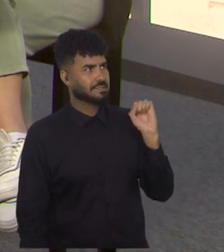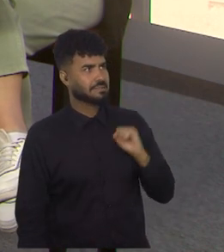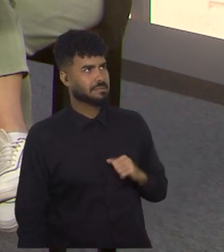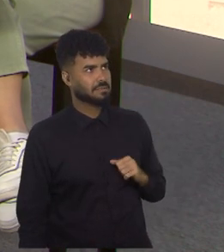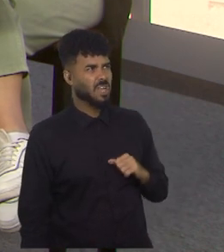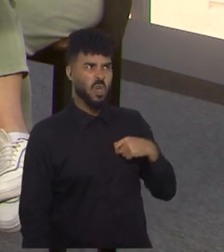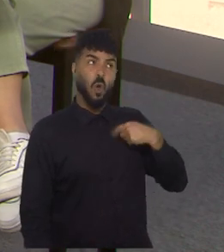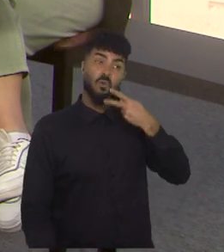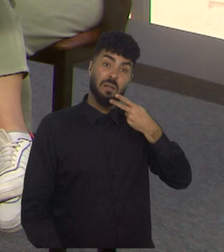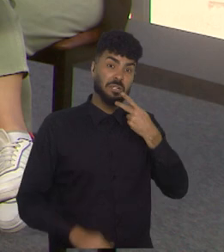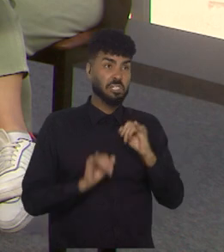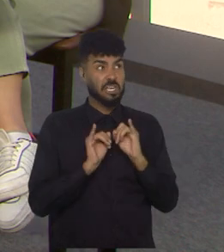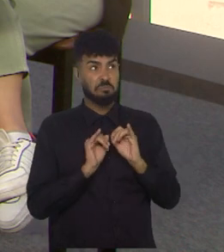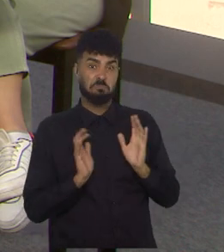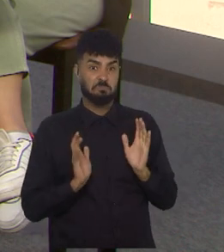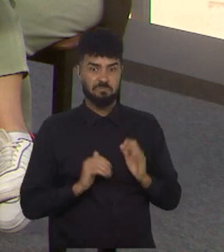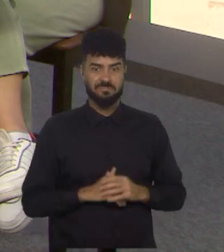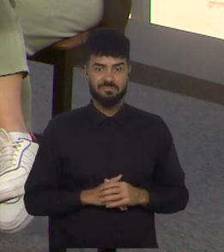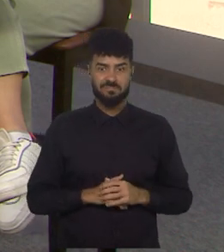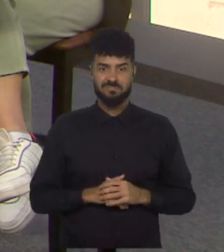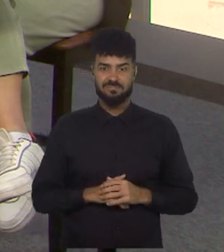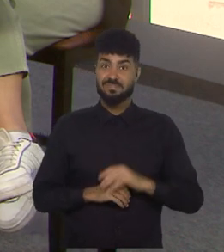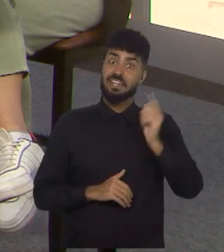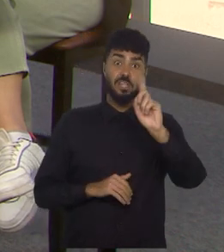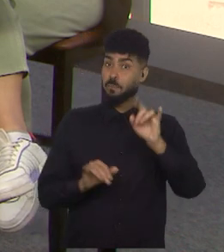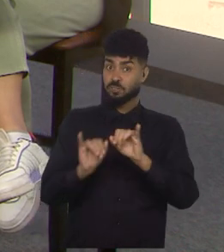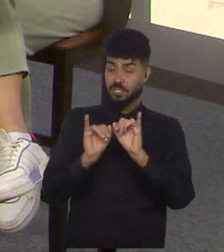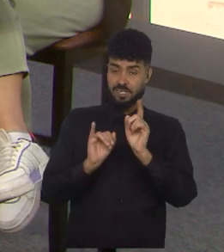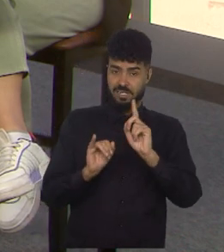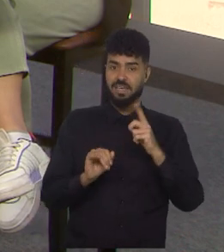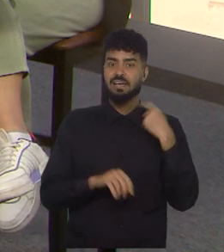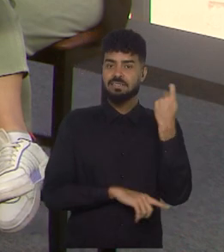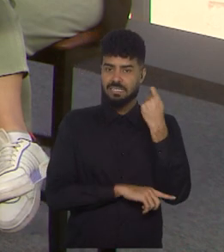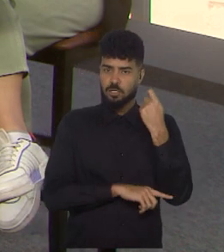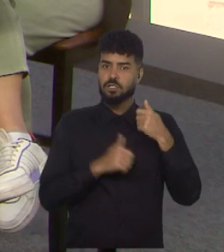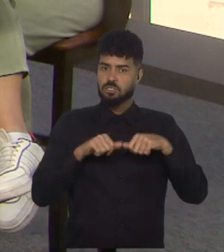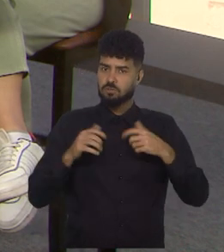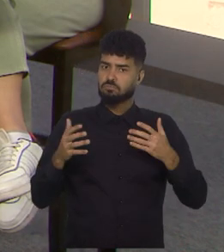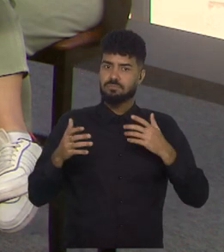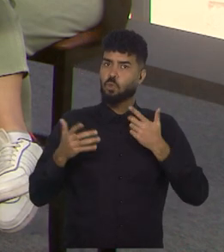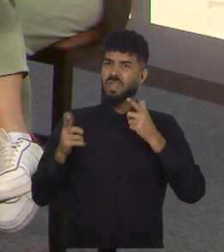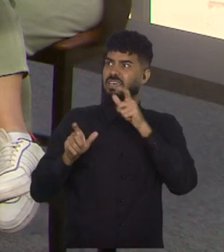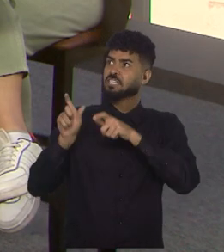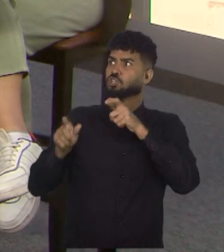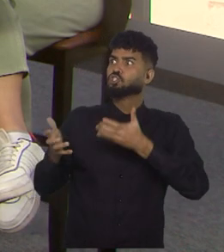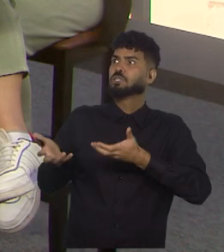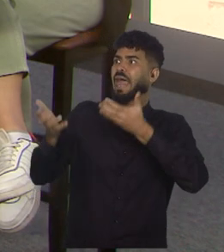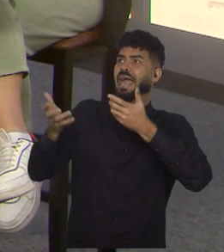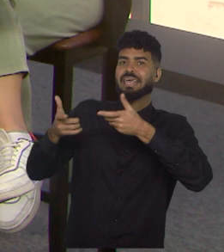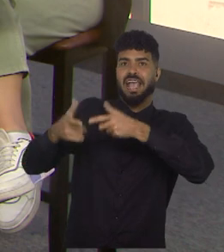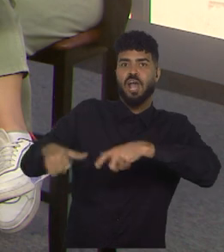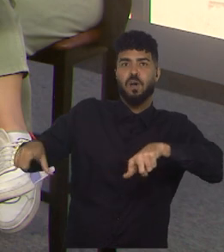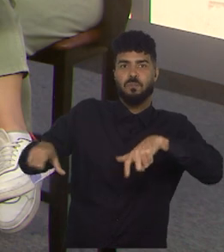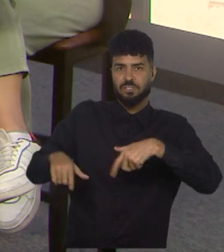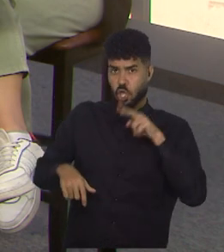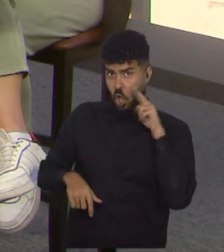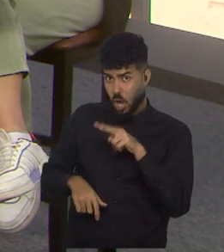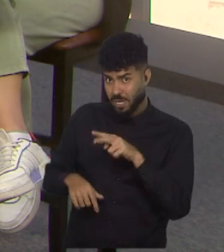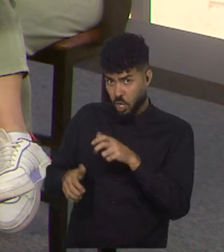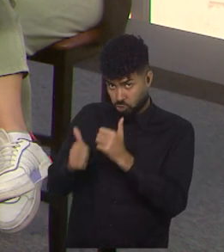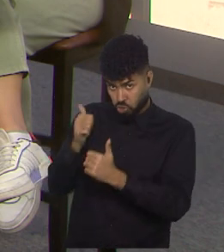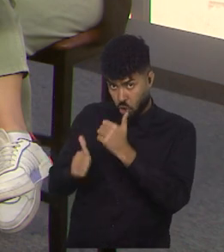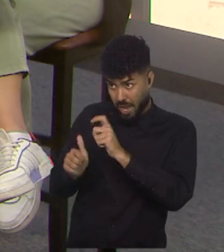Estou falando besteira? É uma seleção que está sem destaque mesmo, assim, em campo, né? Quando a gente olha para o campo,